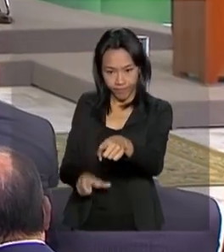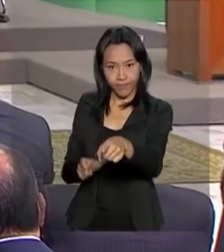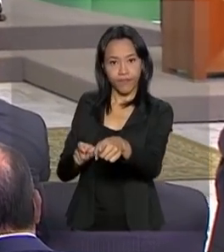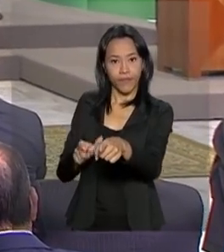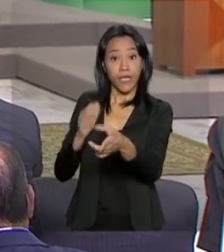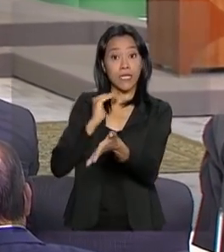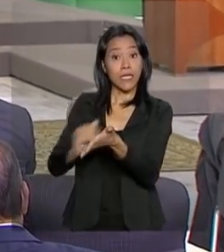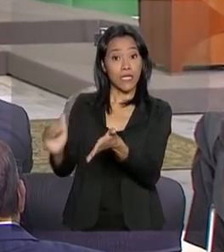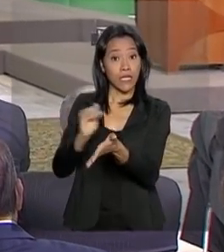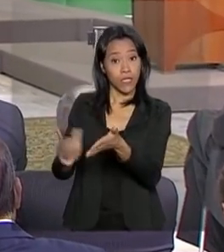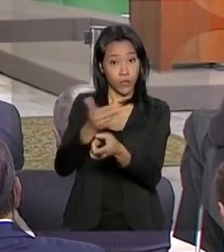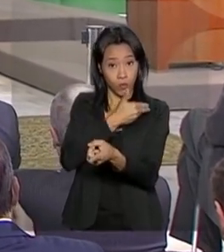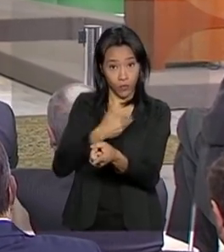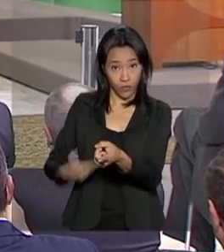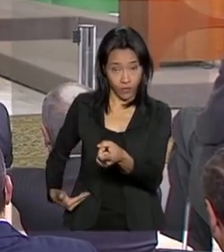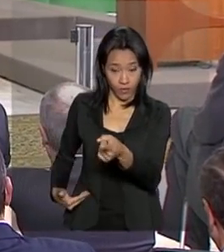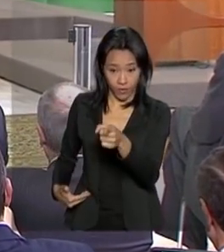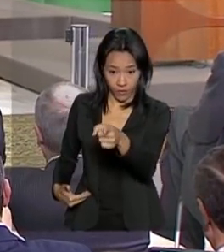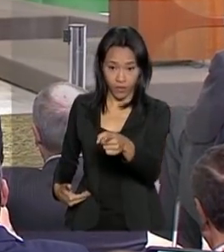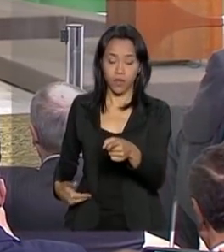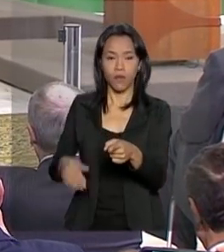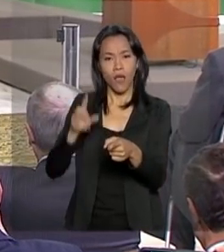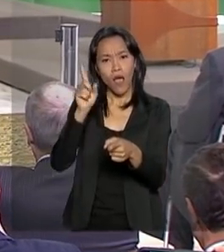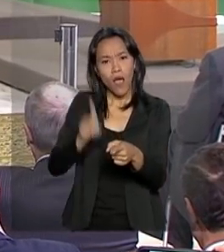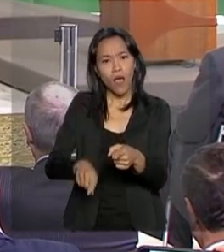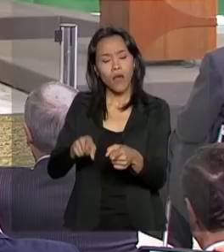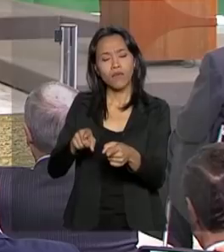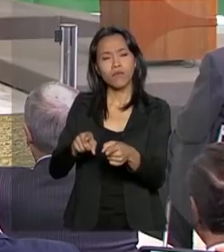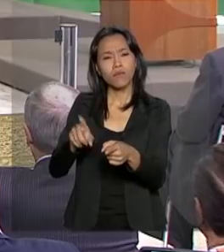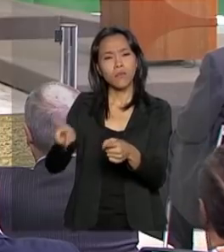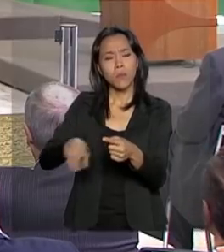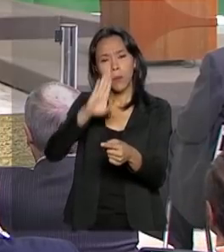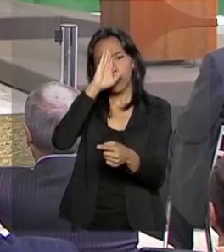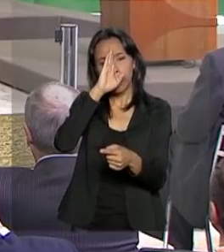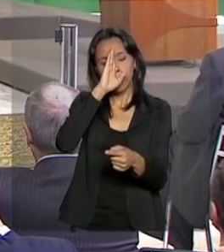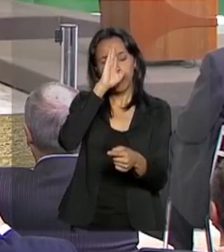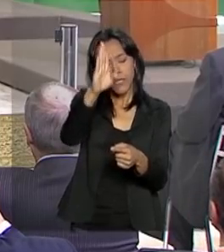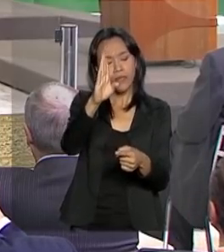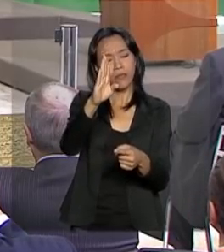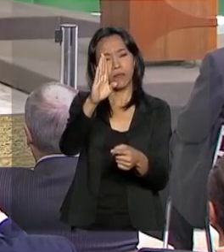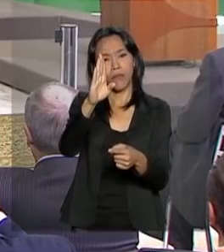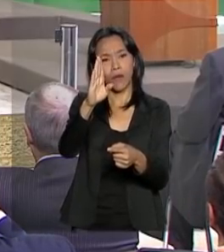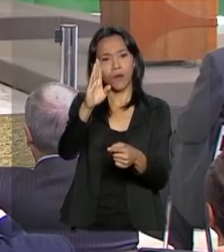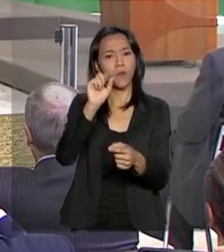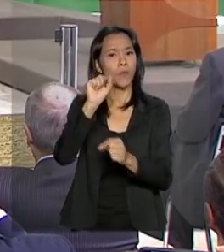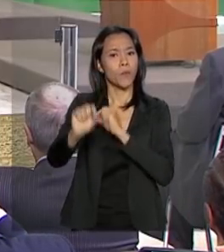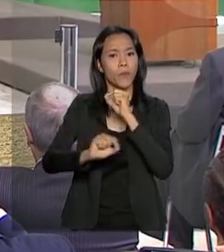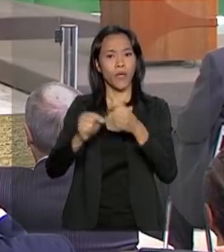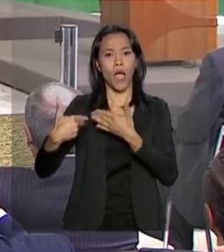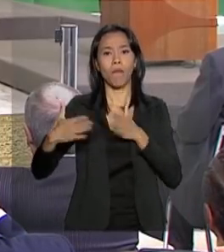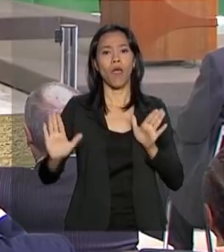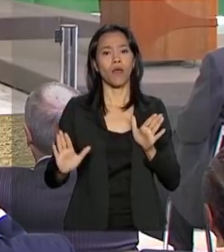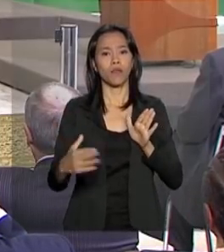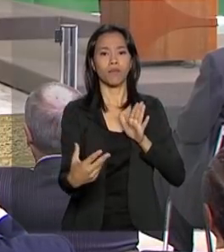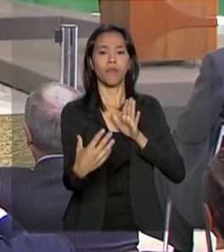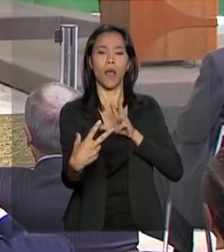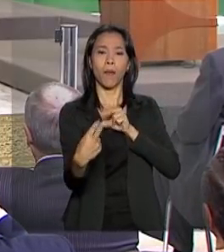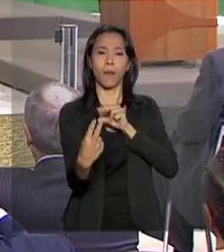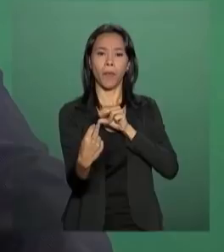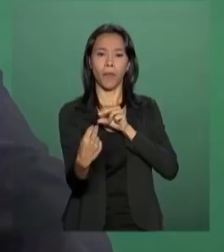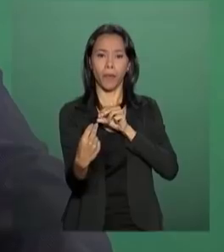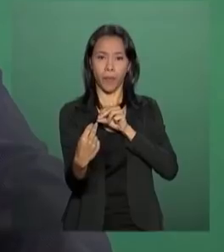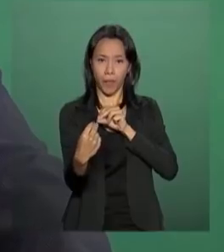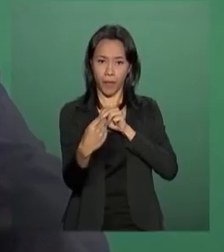ela vai continuar sendo um ponto de entrada de relacionamento institucional com a presidência da